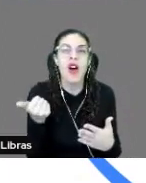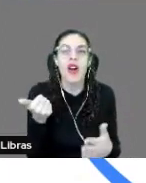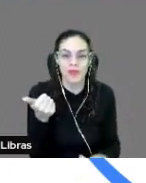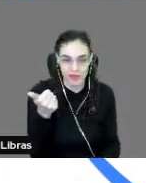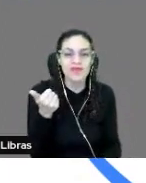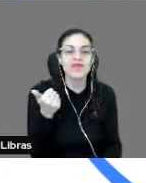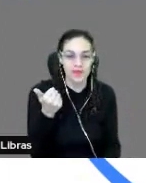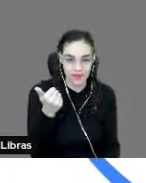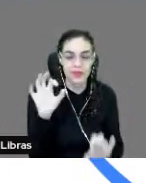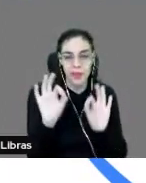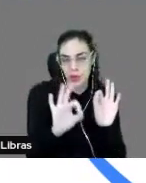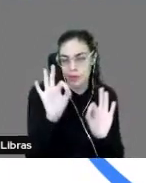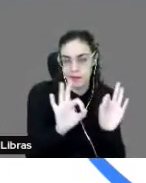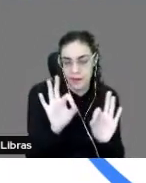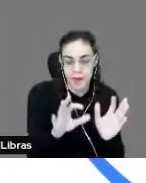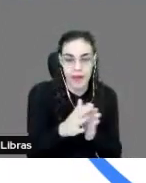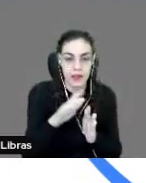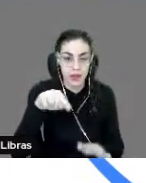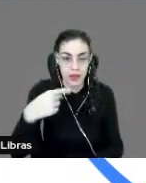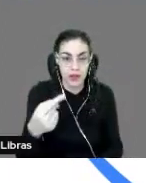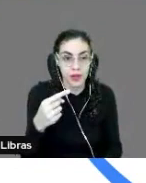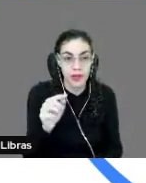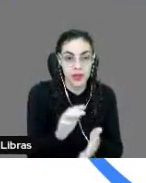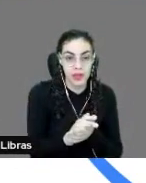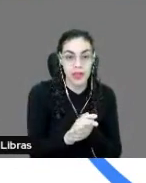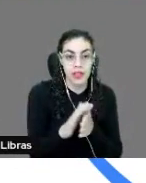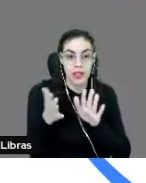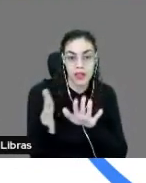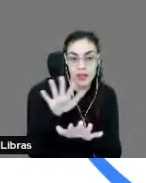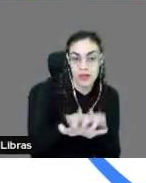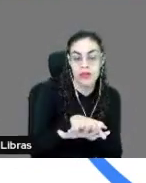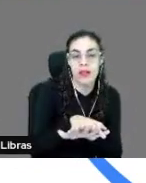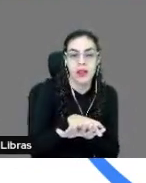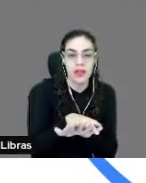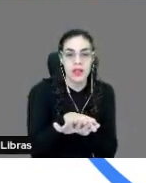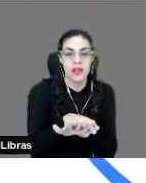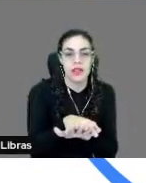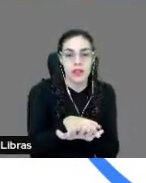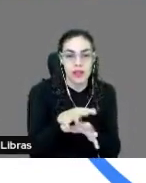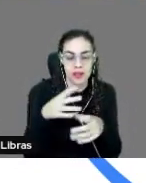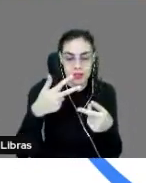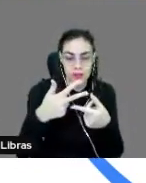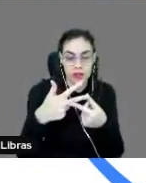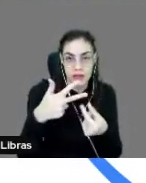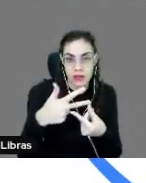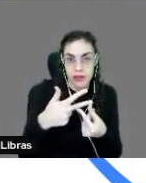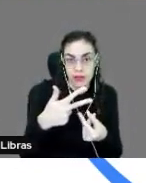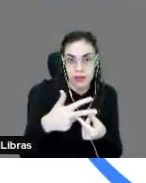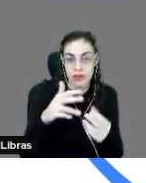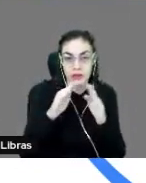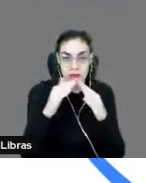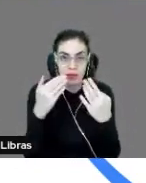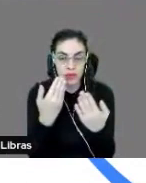personalizada. Outra funcionalidade avançada é a integração do Classroom com diversas soluções de terceiros, como, por exemplo, o